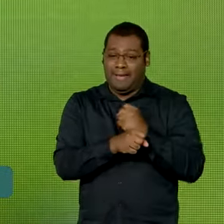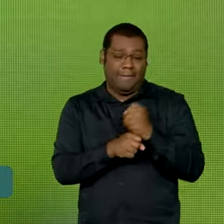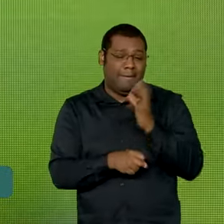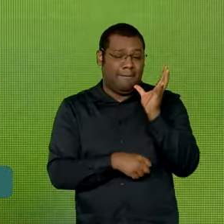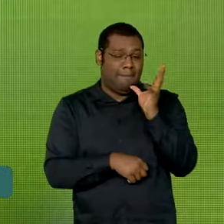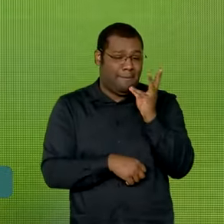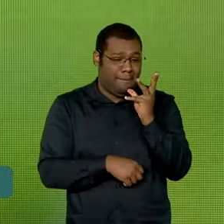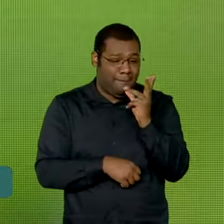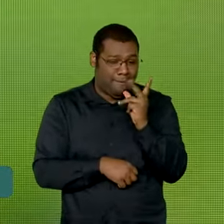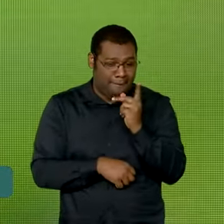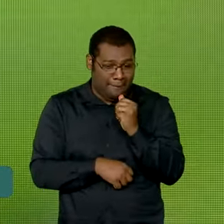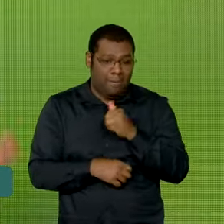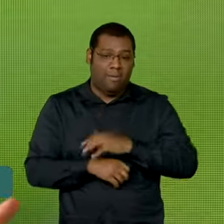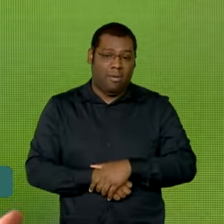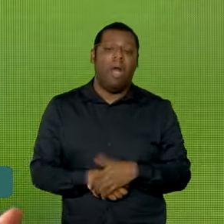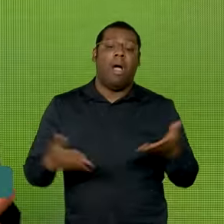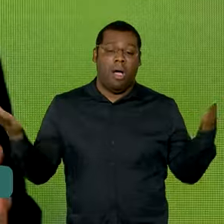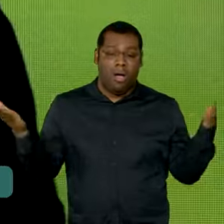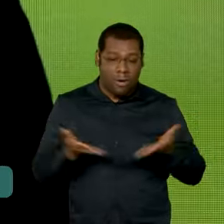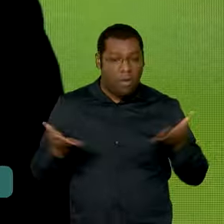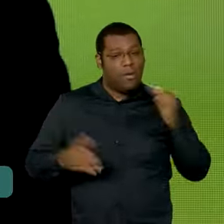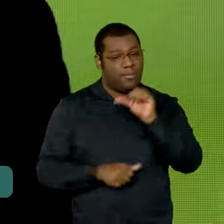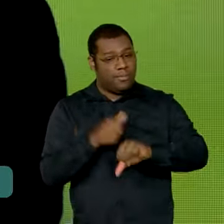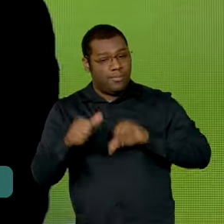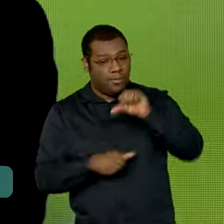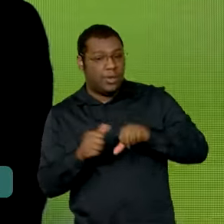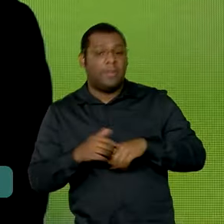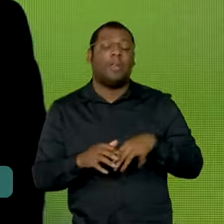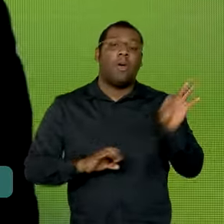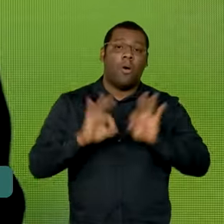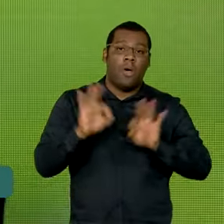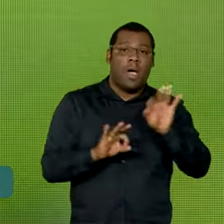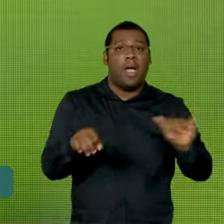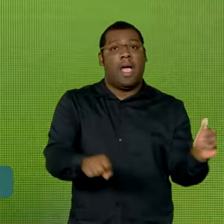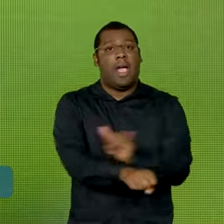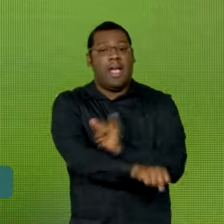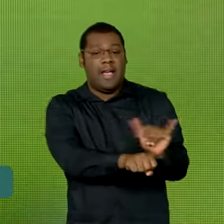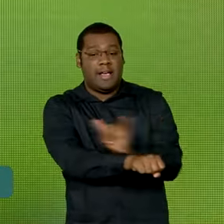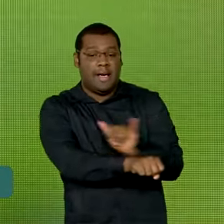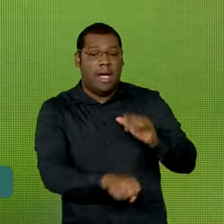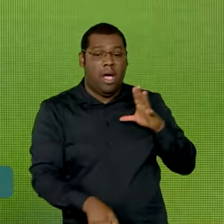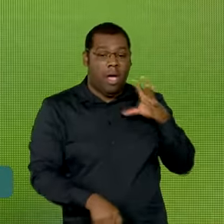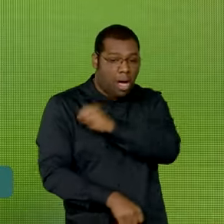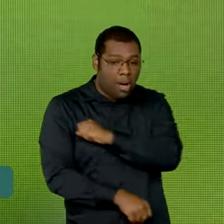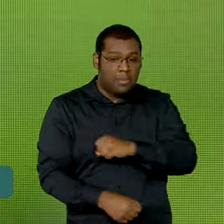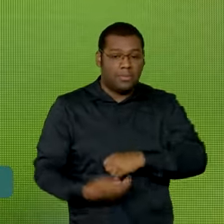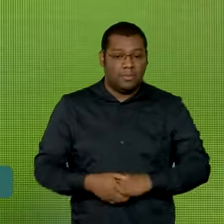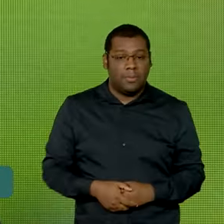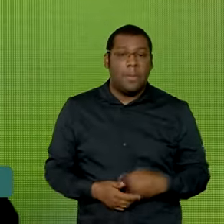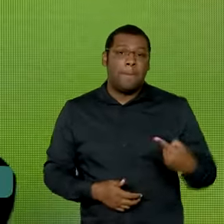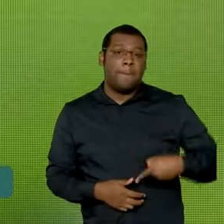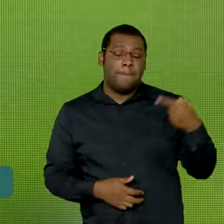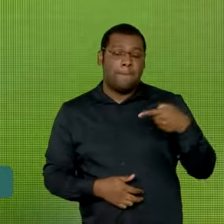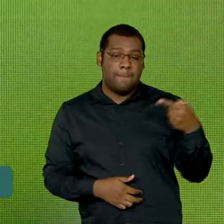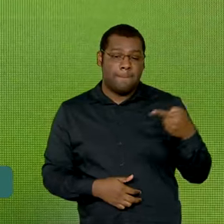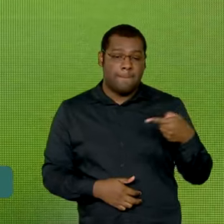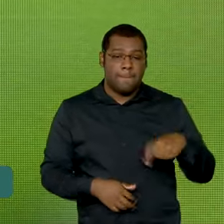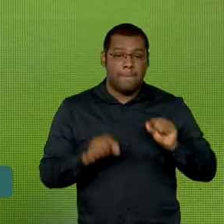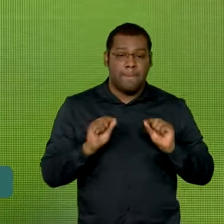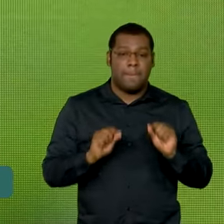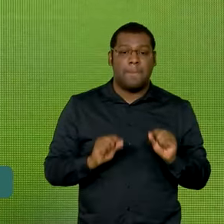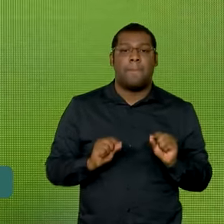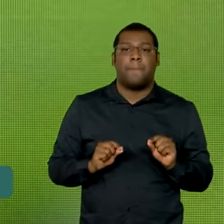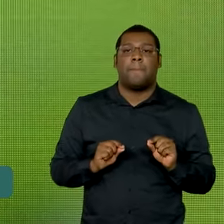Nós estamos mudando, fazendo maneiras mais rápidas. Primeiro, a aquisição, muitos